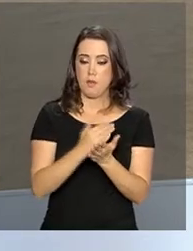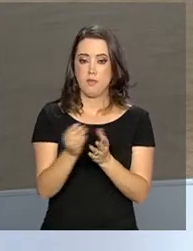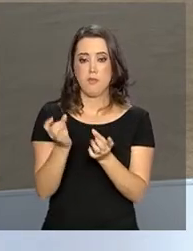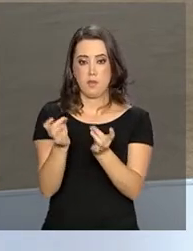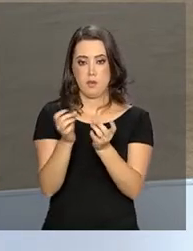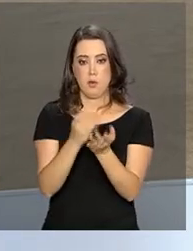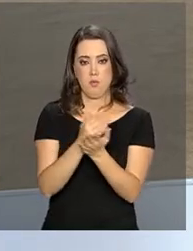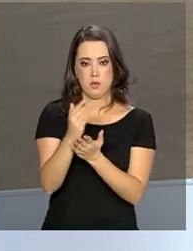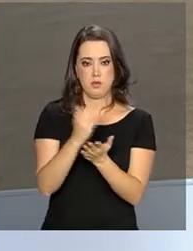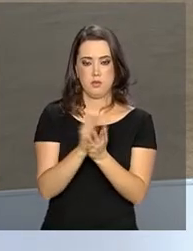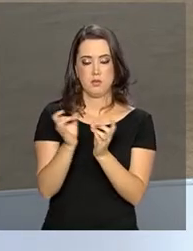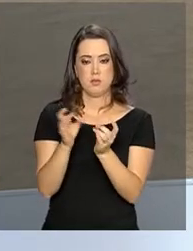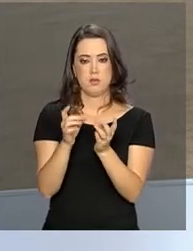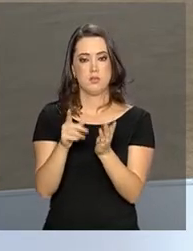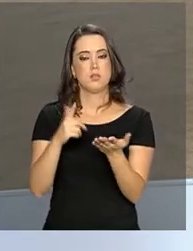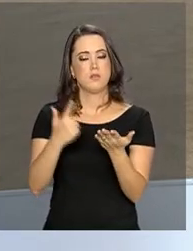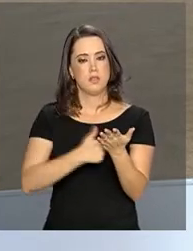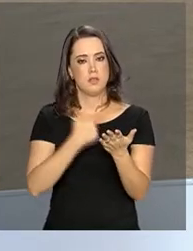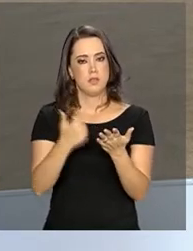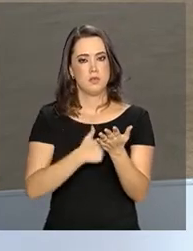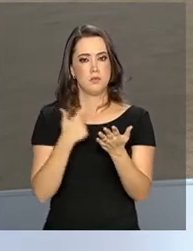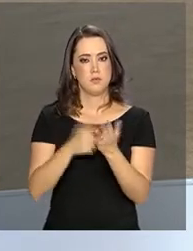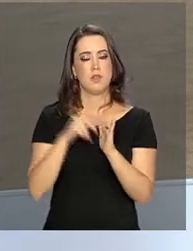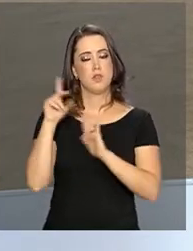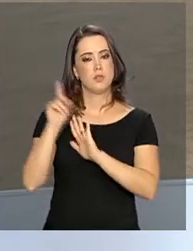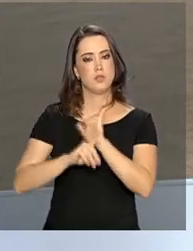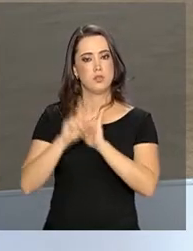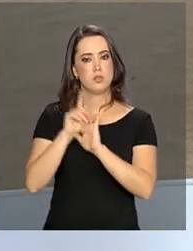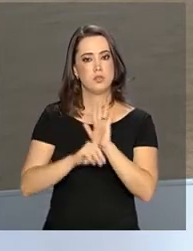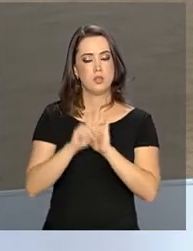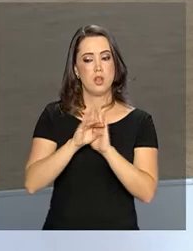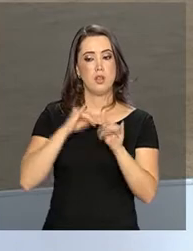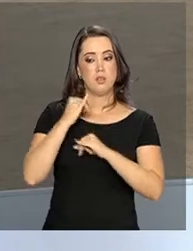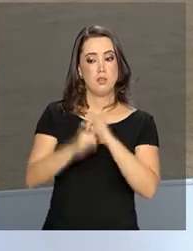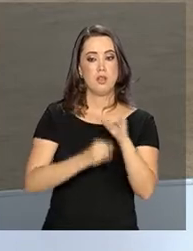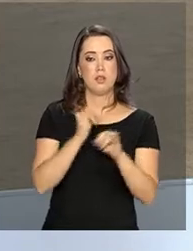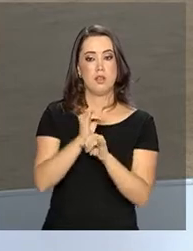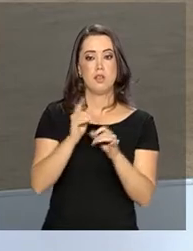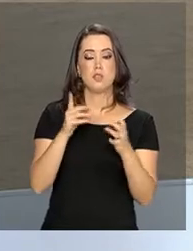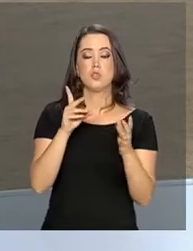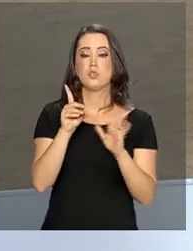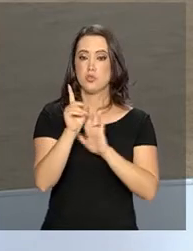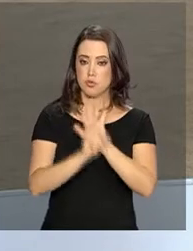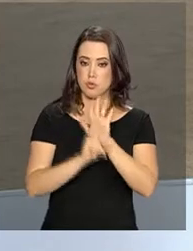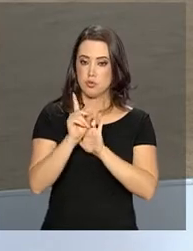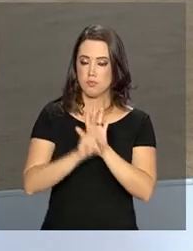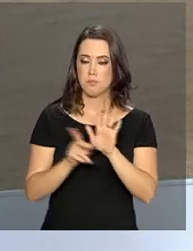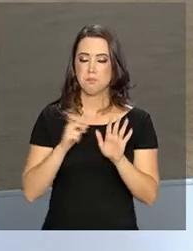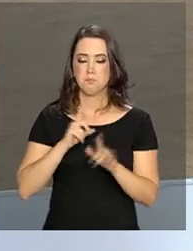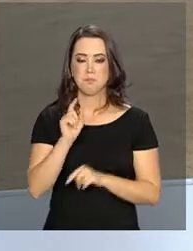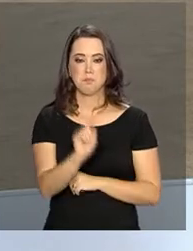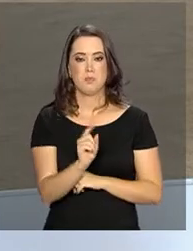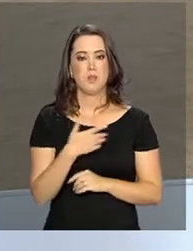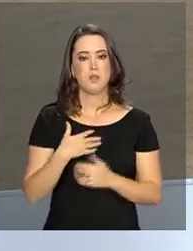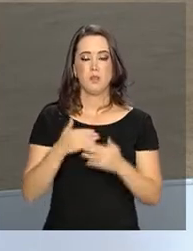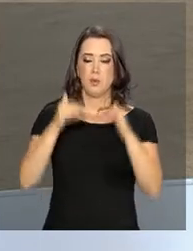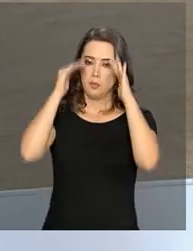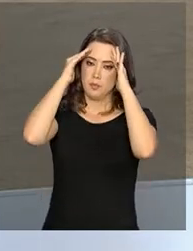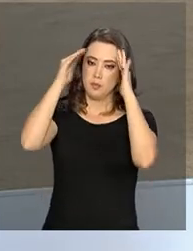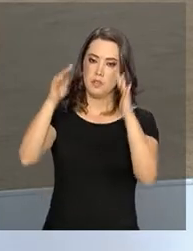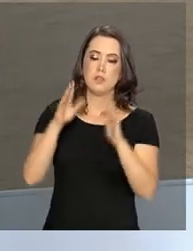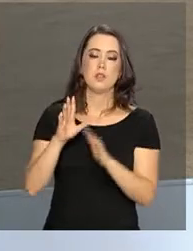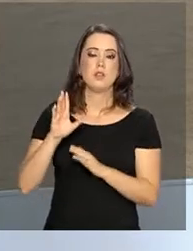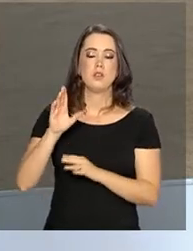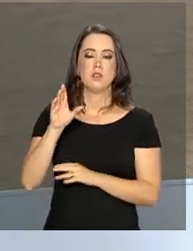Direito do Espaço Virtual e Outros Desafios do Direito. Uma homenagem ao desembargador Newton